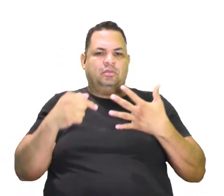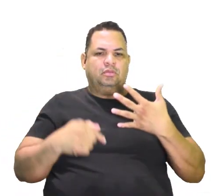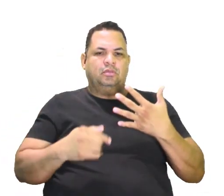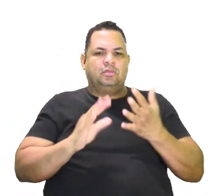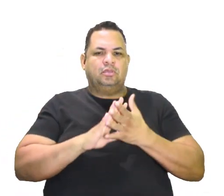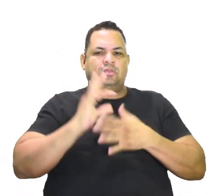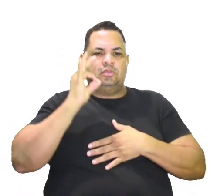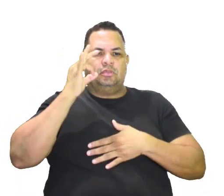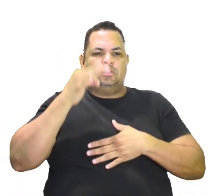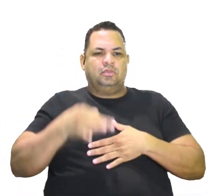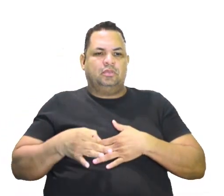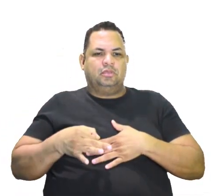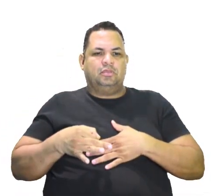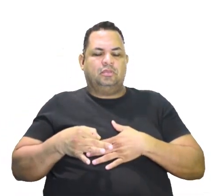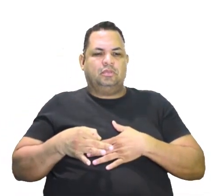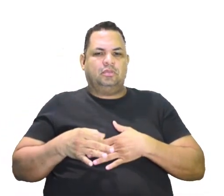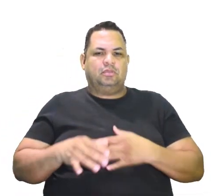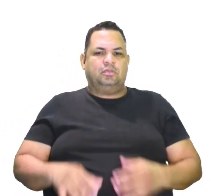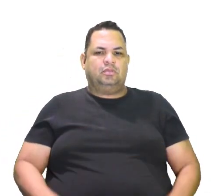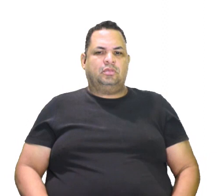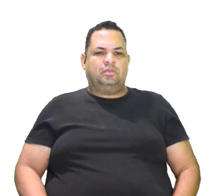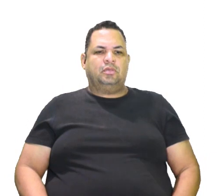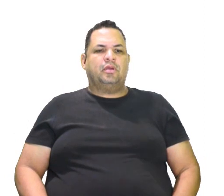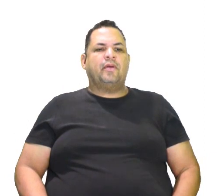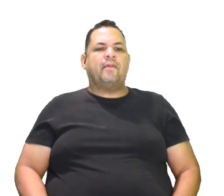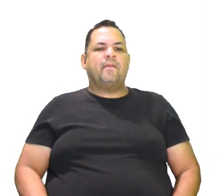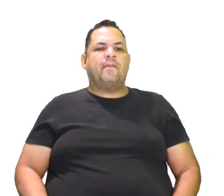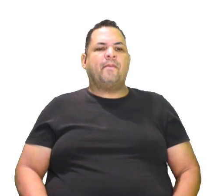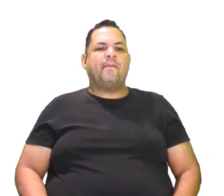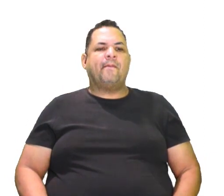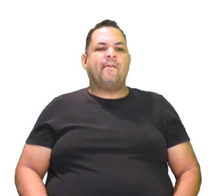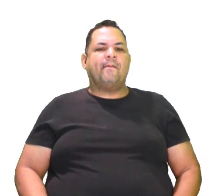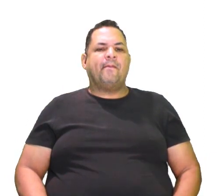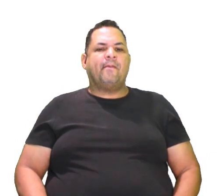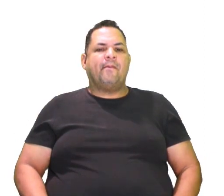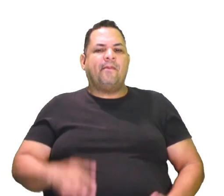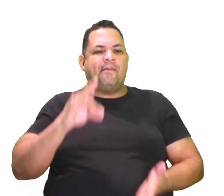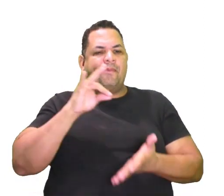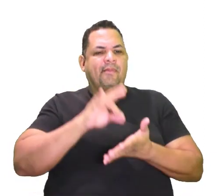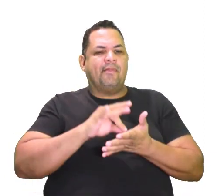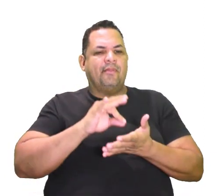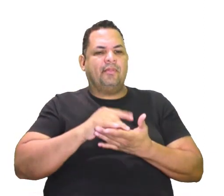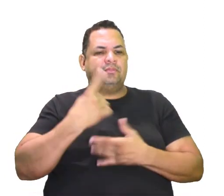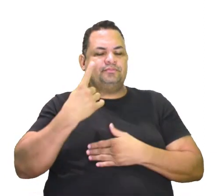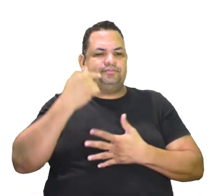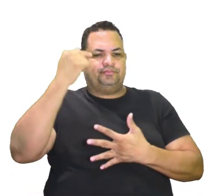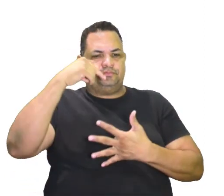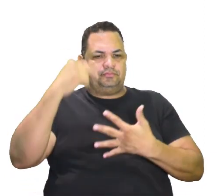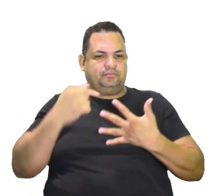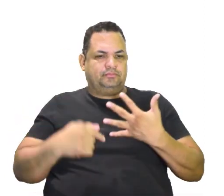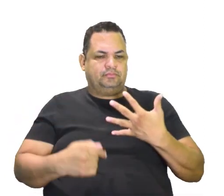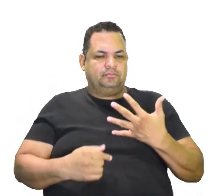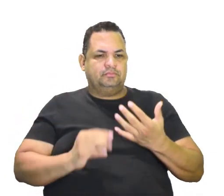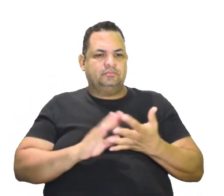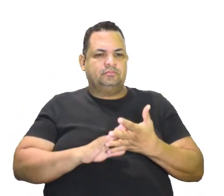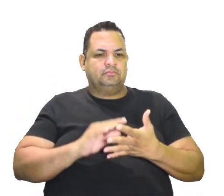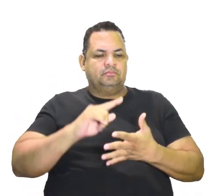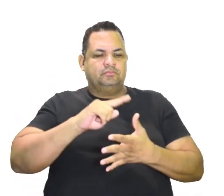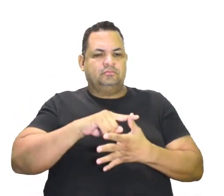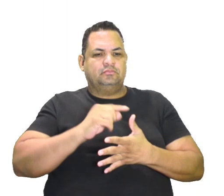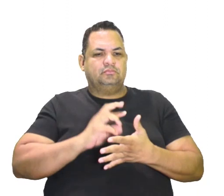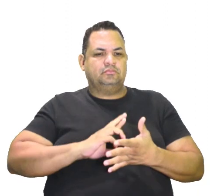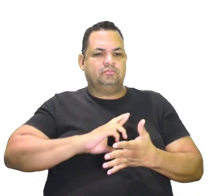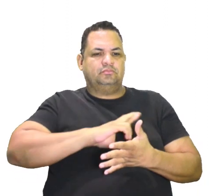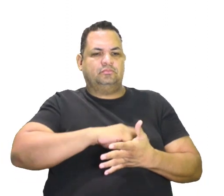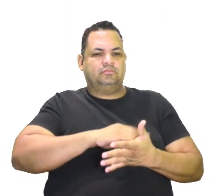estilo correto entre essas afirmações aqui, né? Nós temos aí, seria